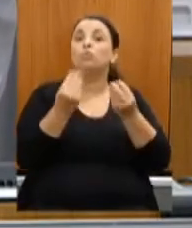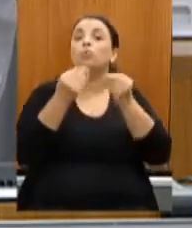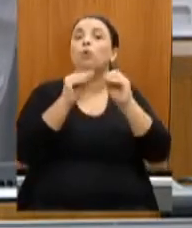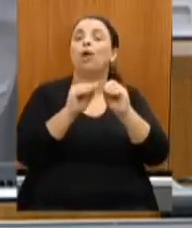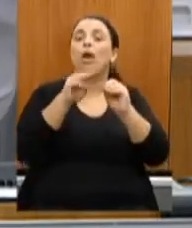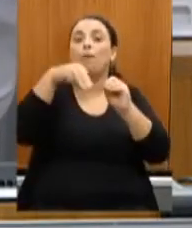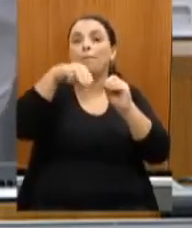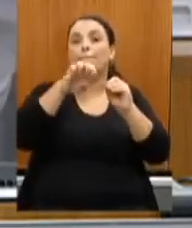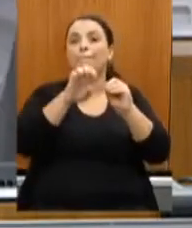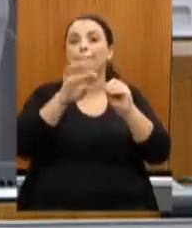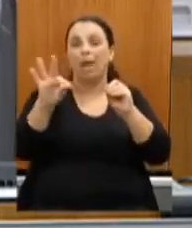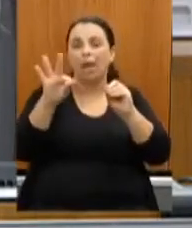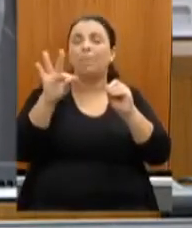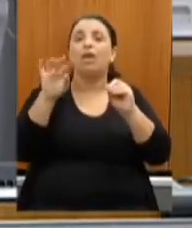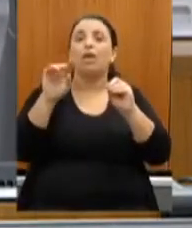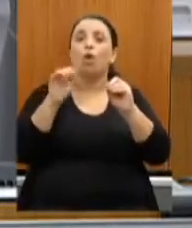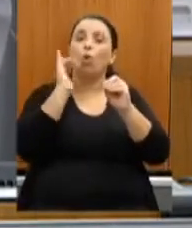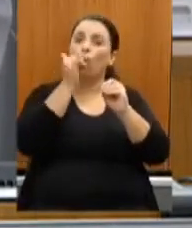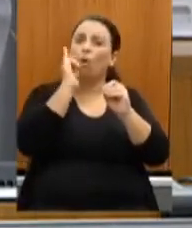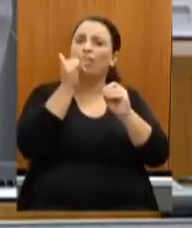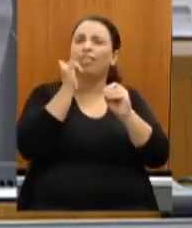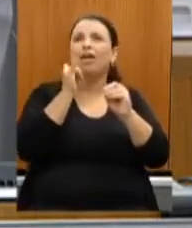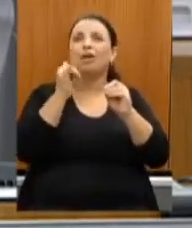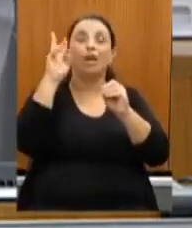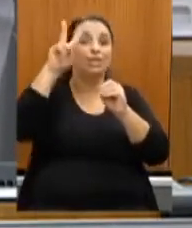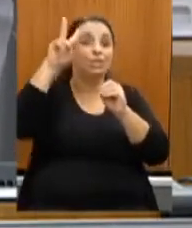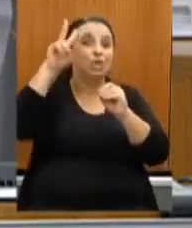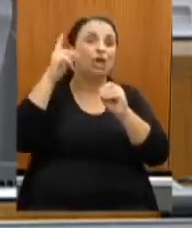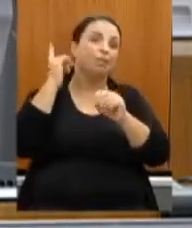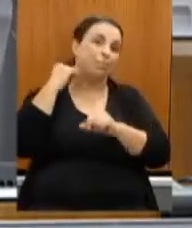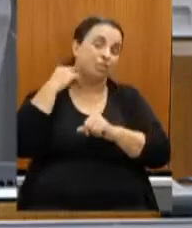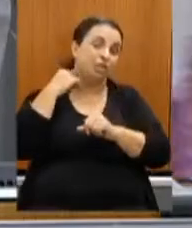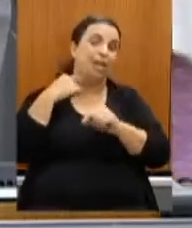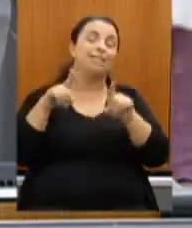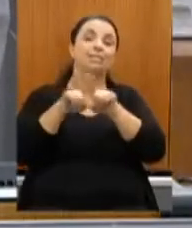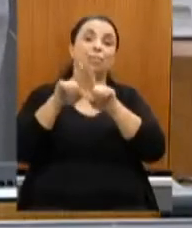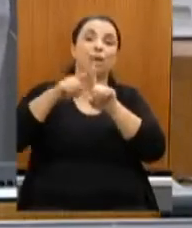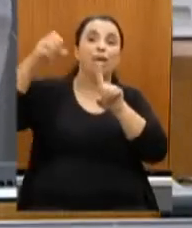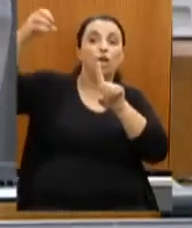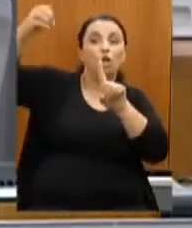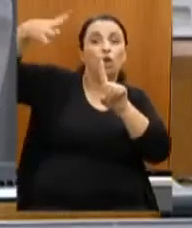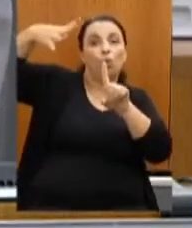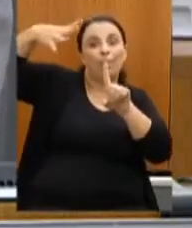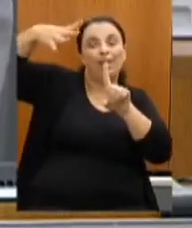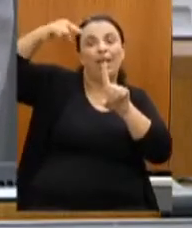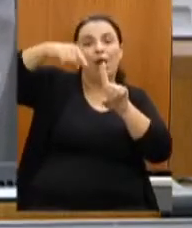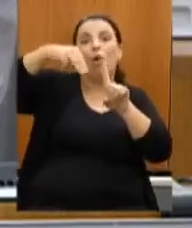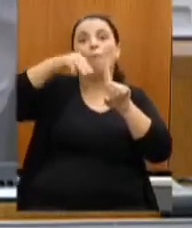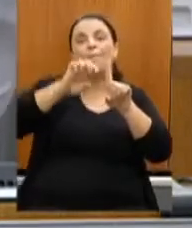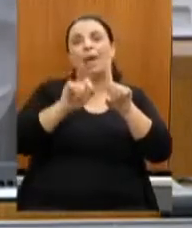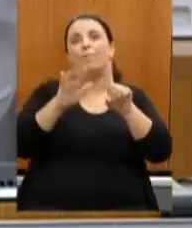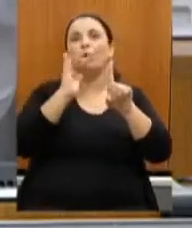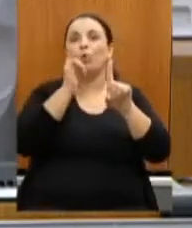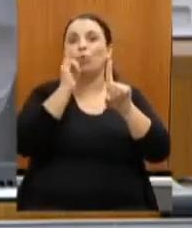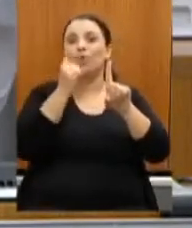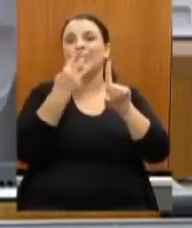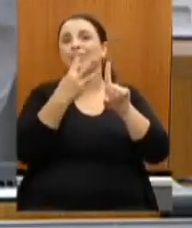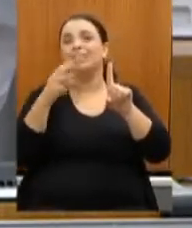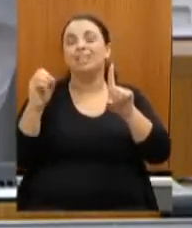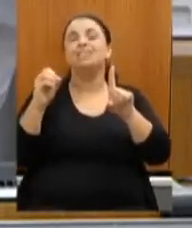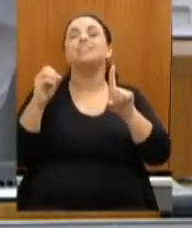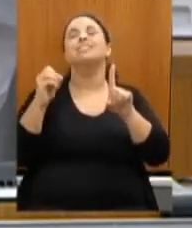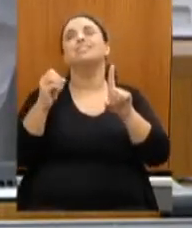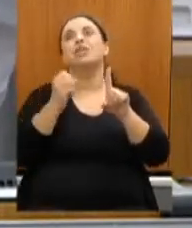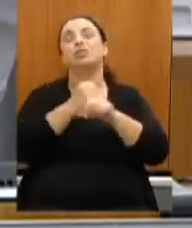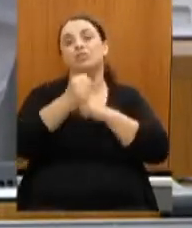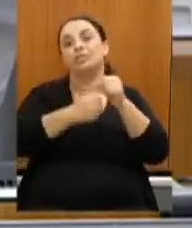de minas nós vamos iluminar também com mapping projeções toda a rua da baía contando os 300 anos até a praça da